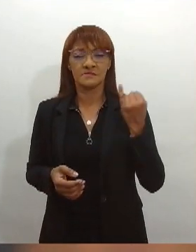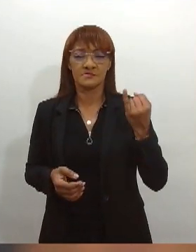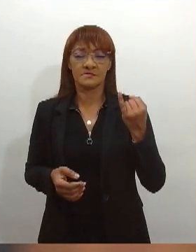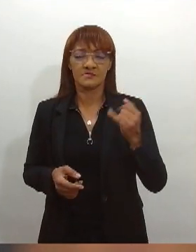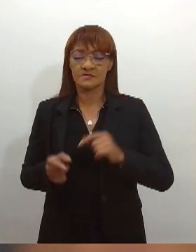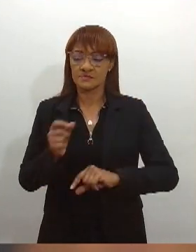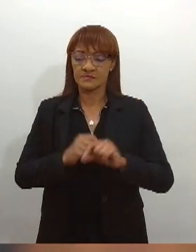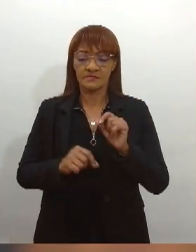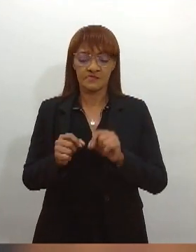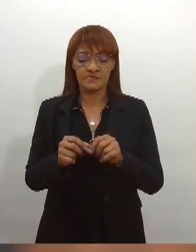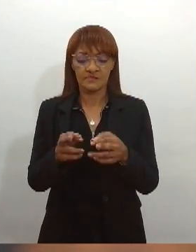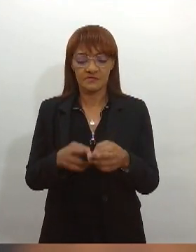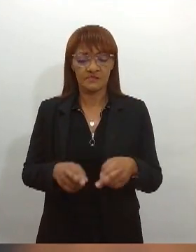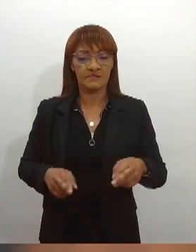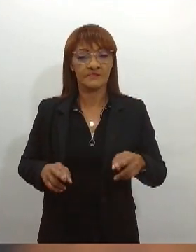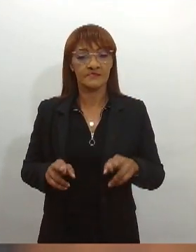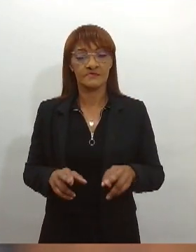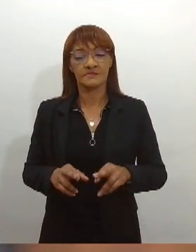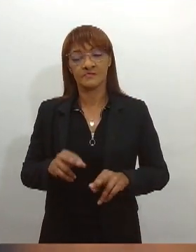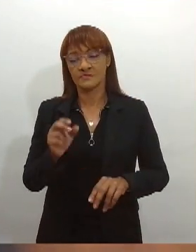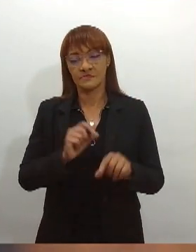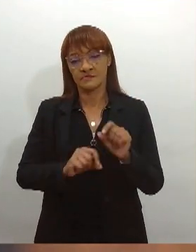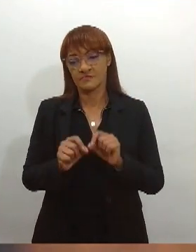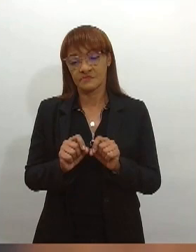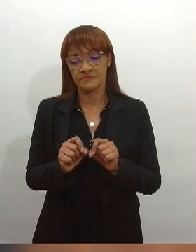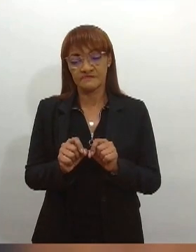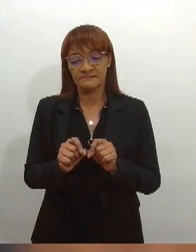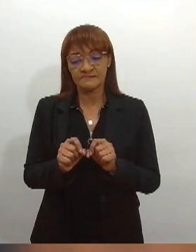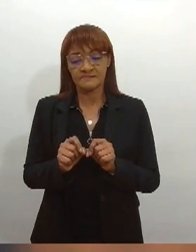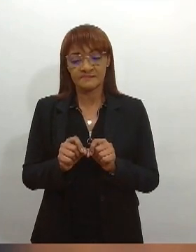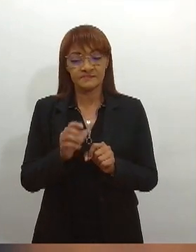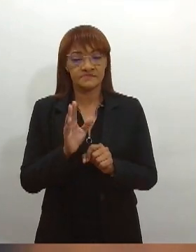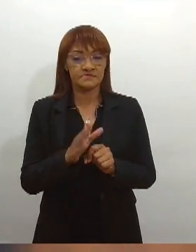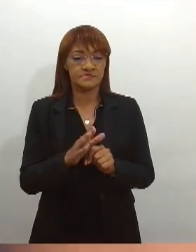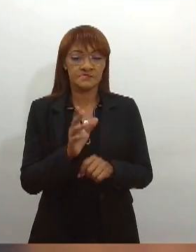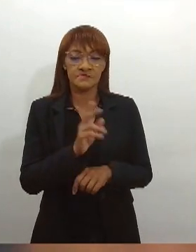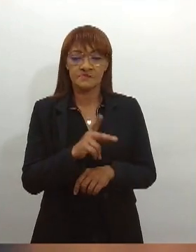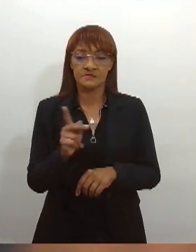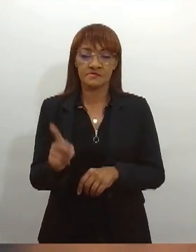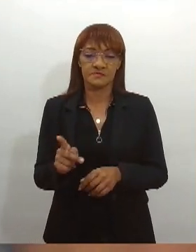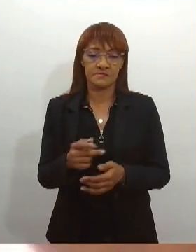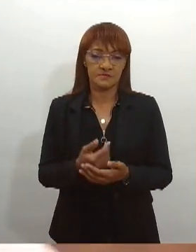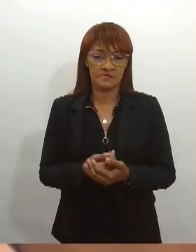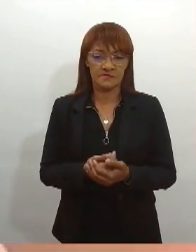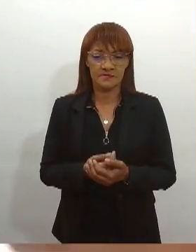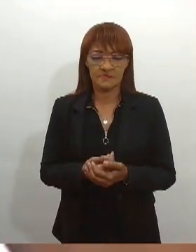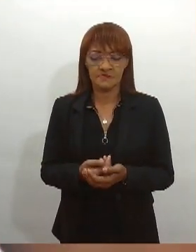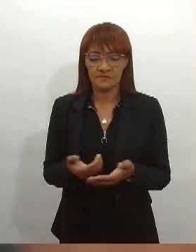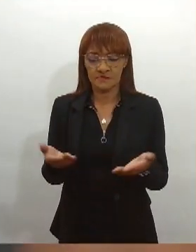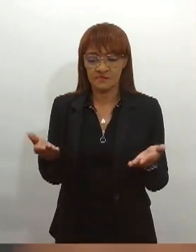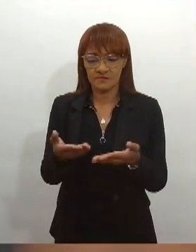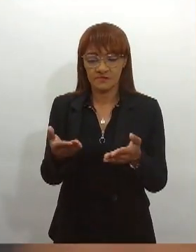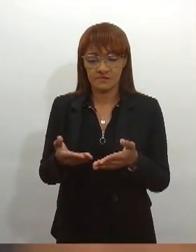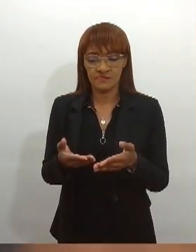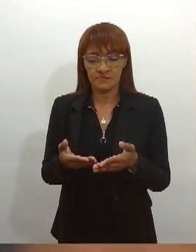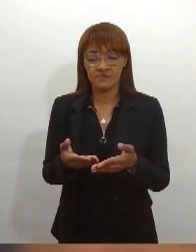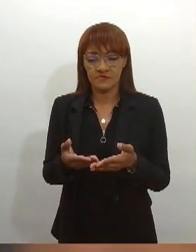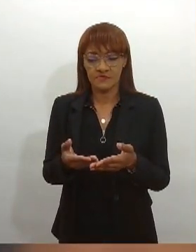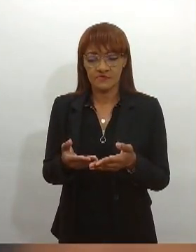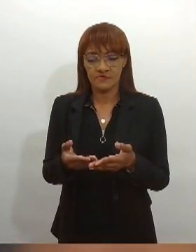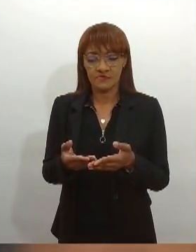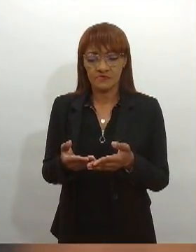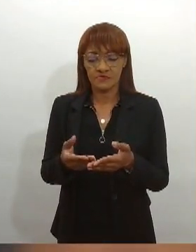as ações dos professores que, no chão da escola, desenvolvem trabalhos